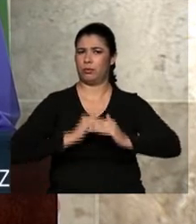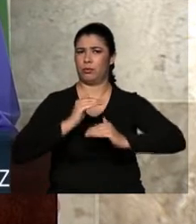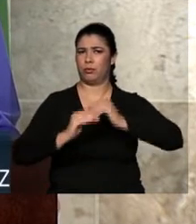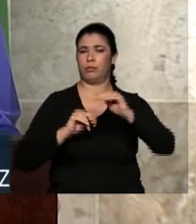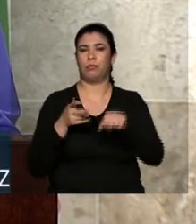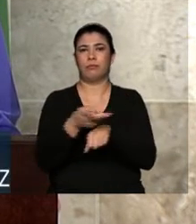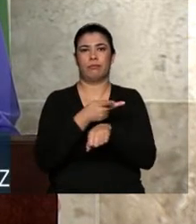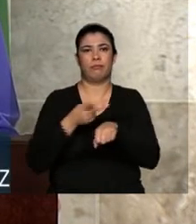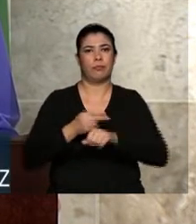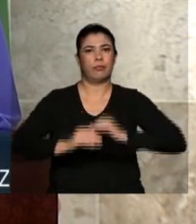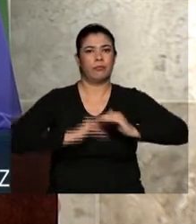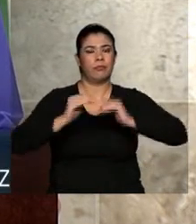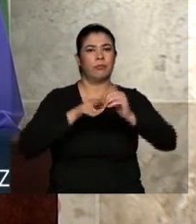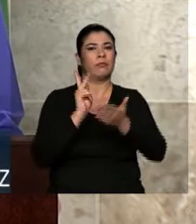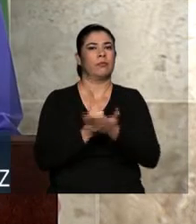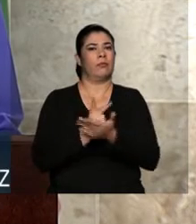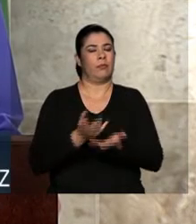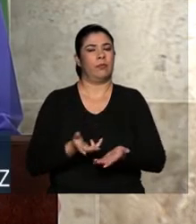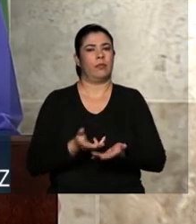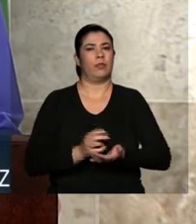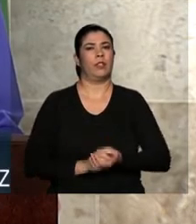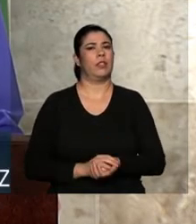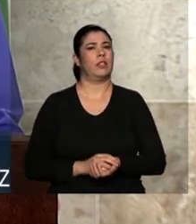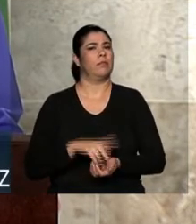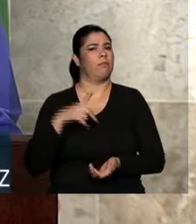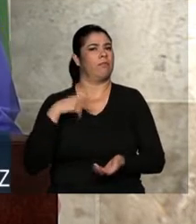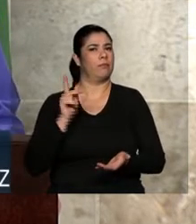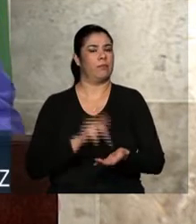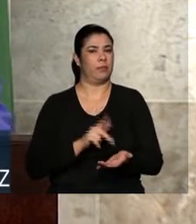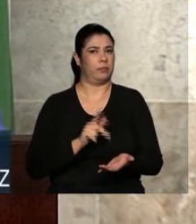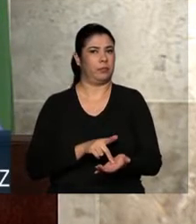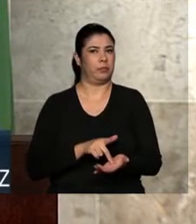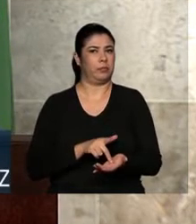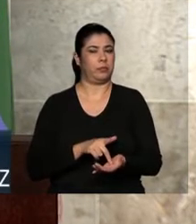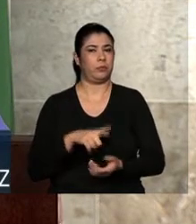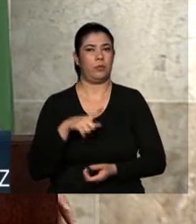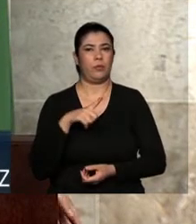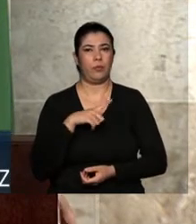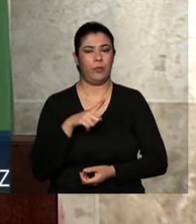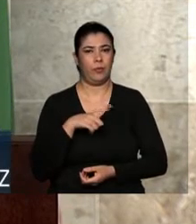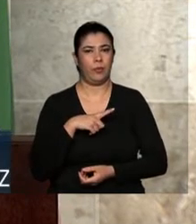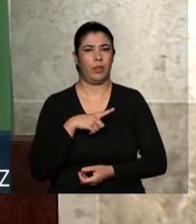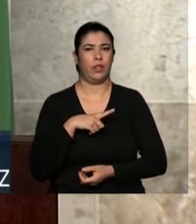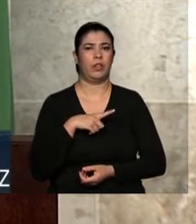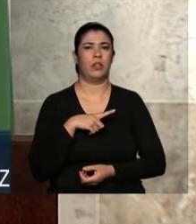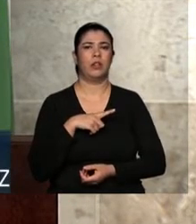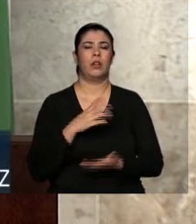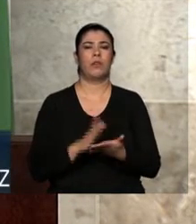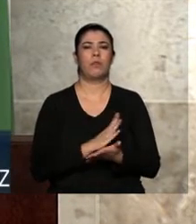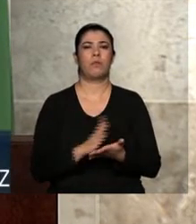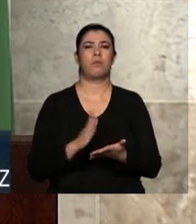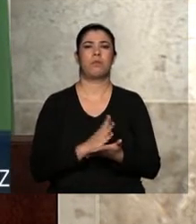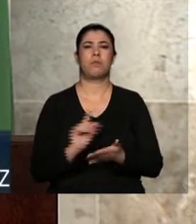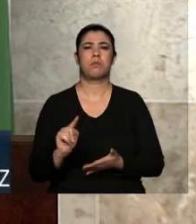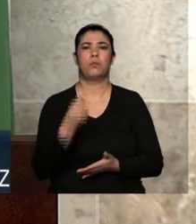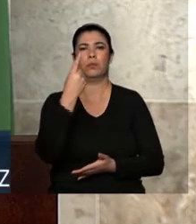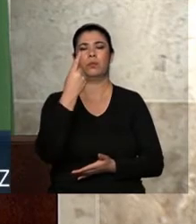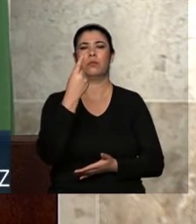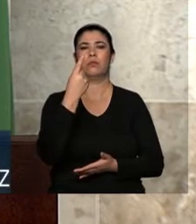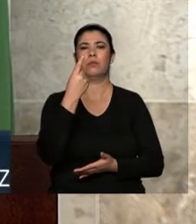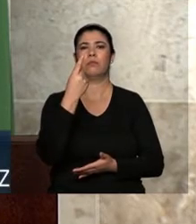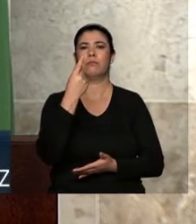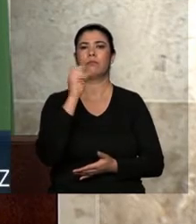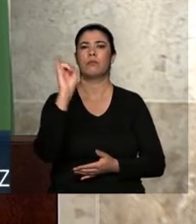procurar mais. E, sem sombra de dúvida, uma das questões que eu